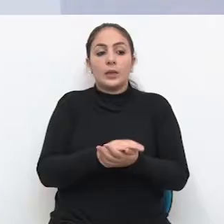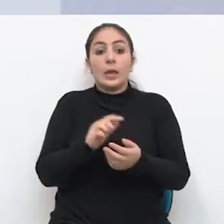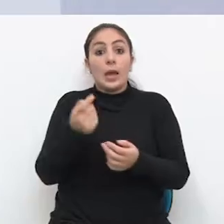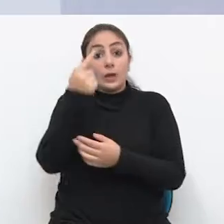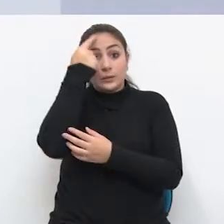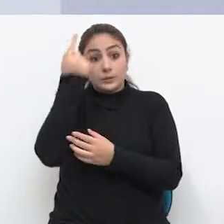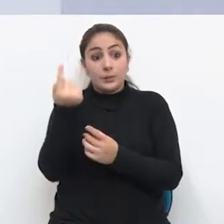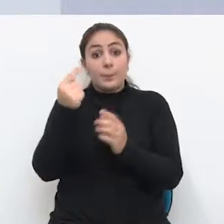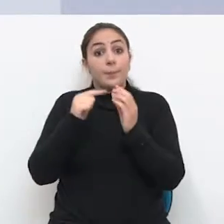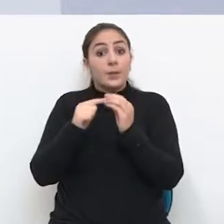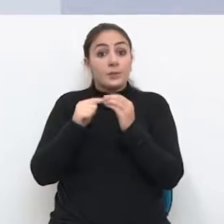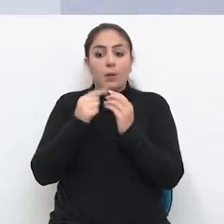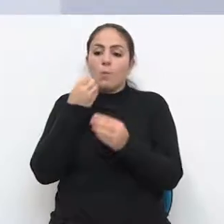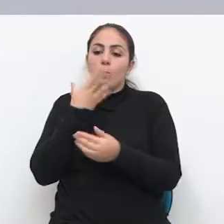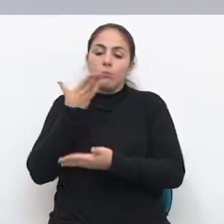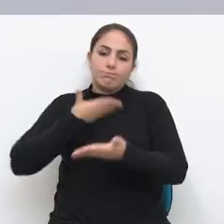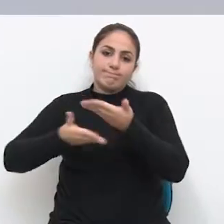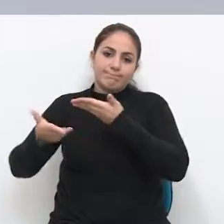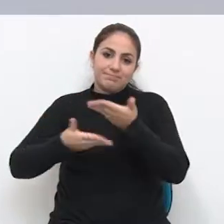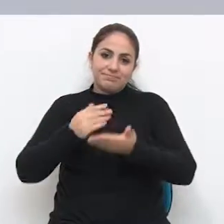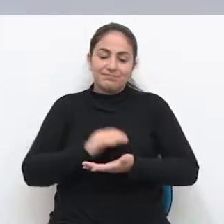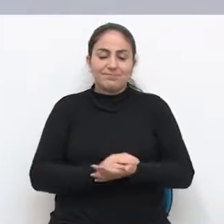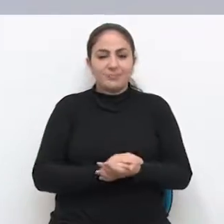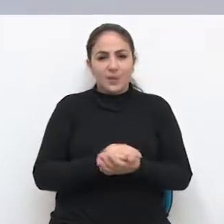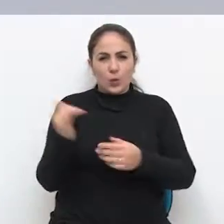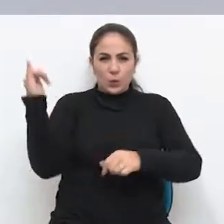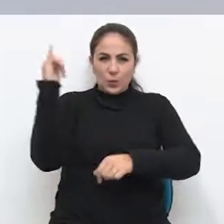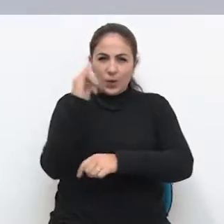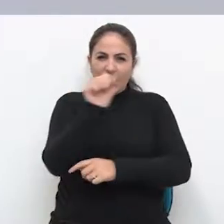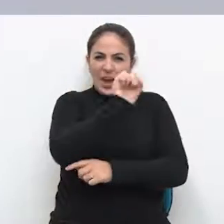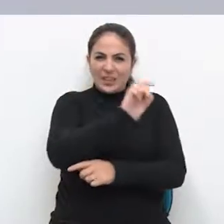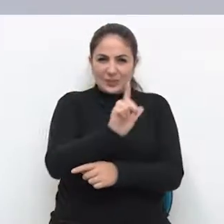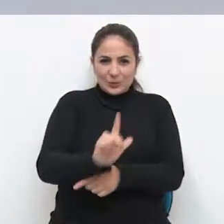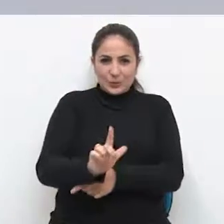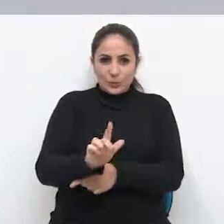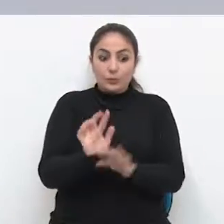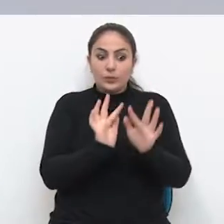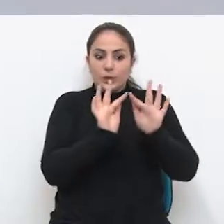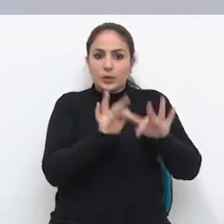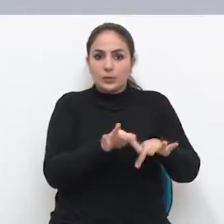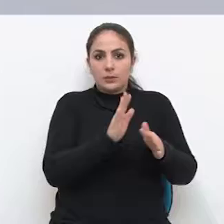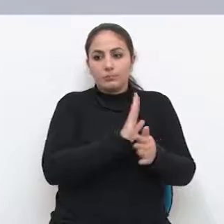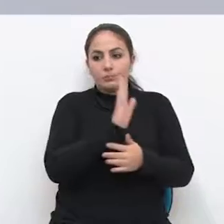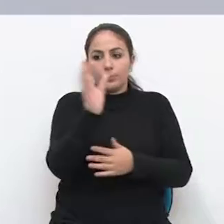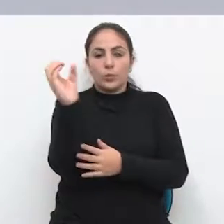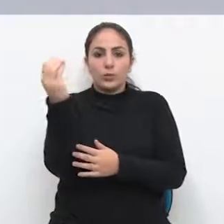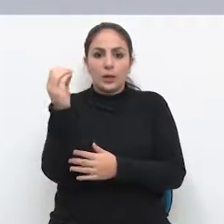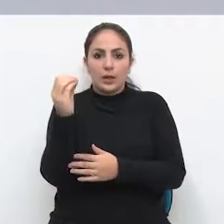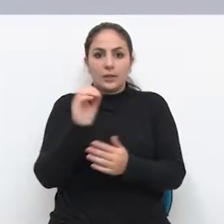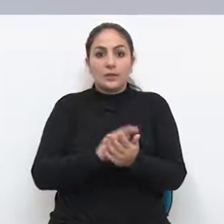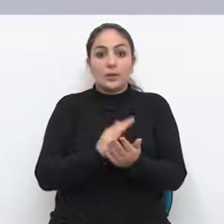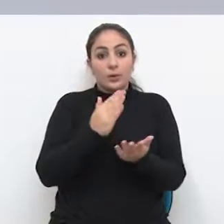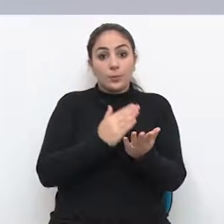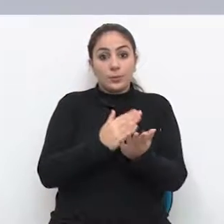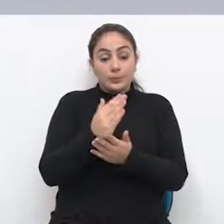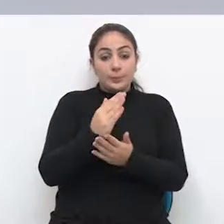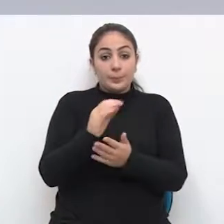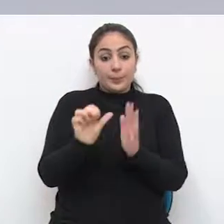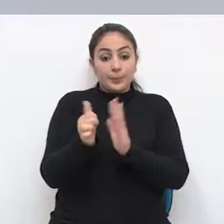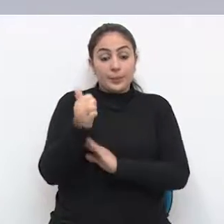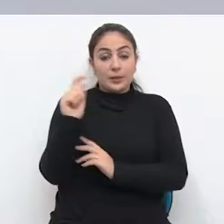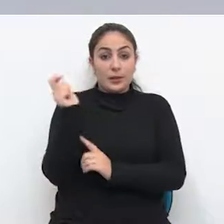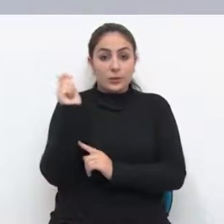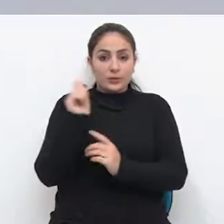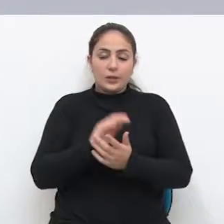principal é o bom atendimento. A Azul vai encerrar os voos para Porto Alegre a partir do dia 1º de agosto.